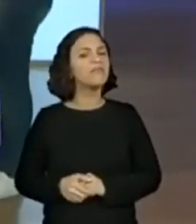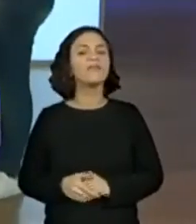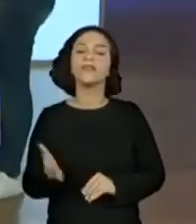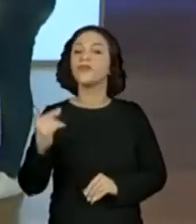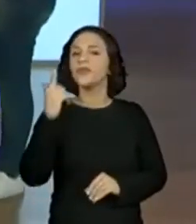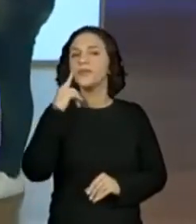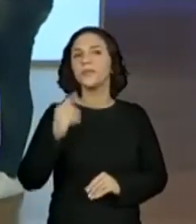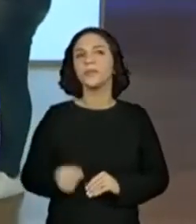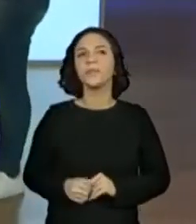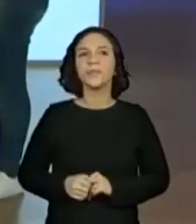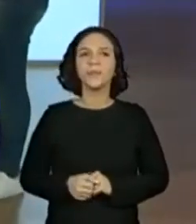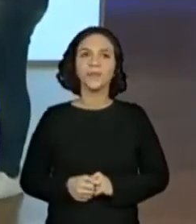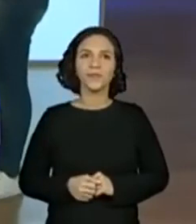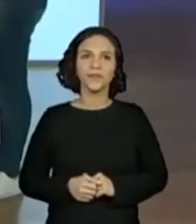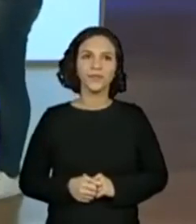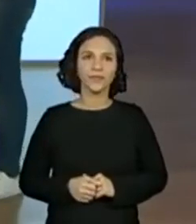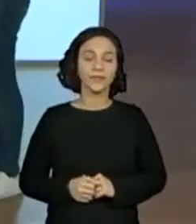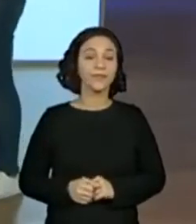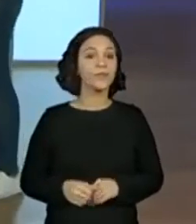vamos lá.